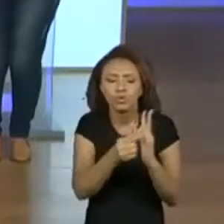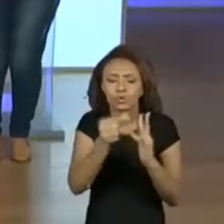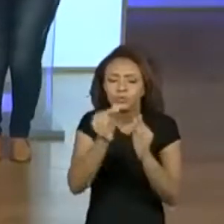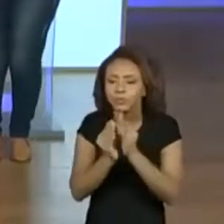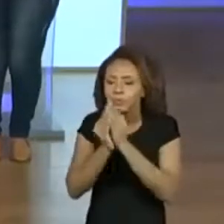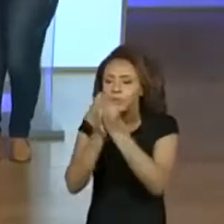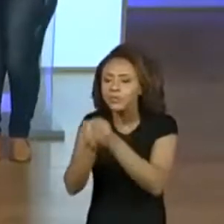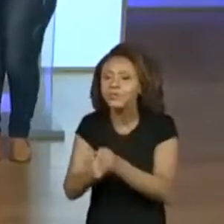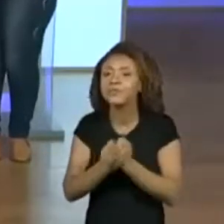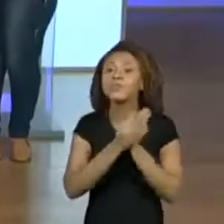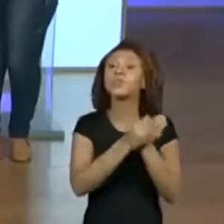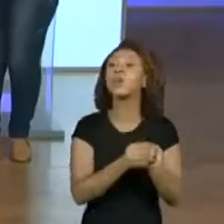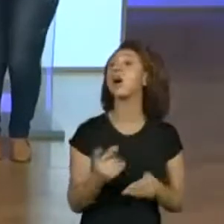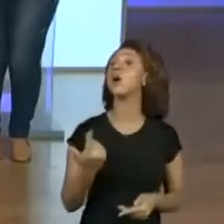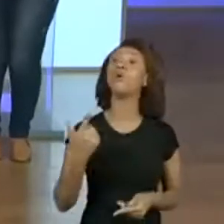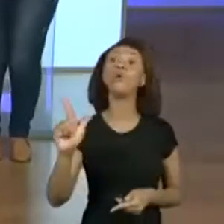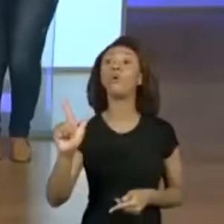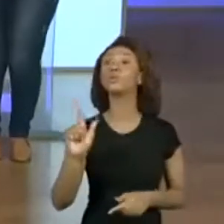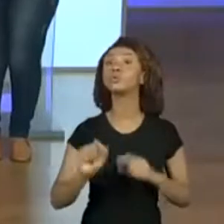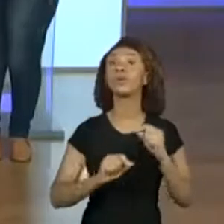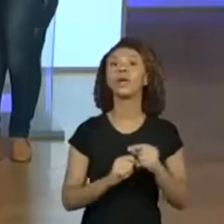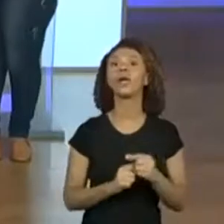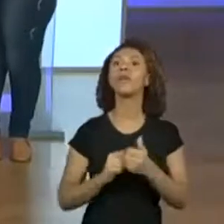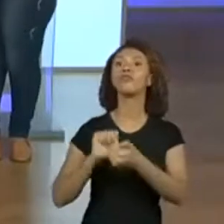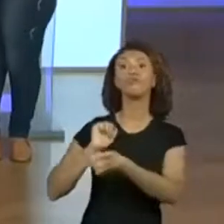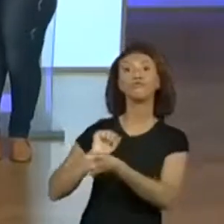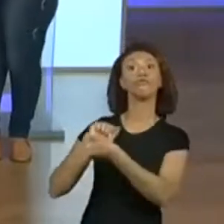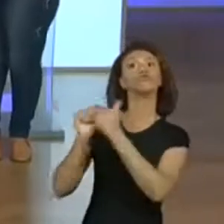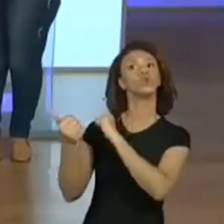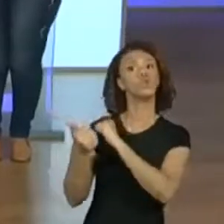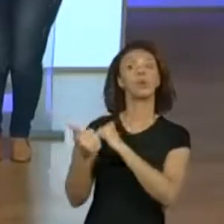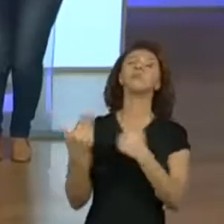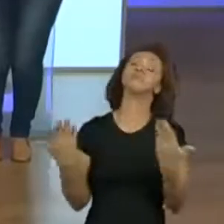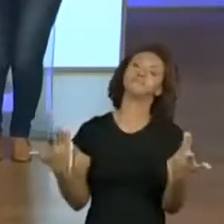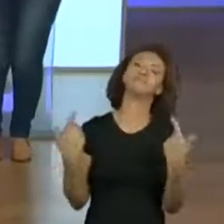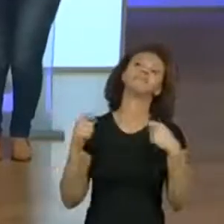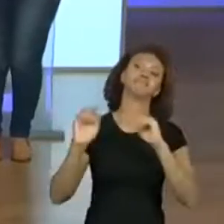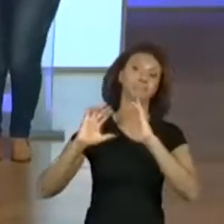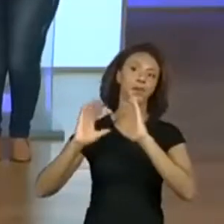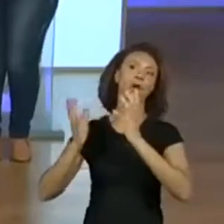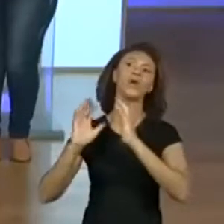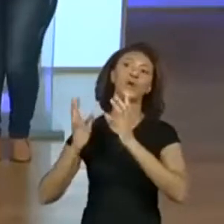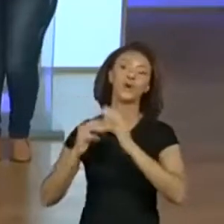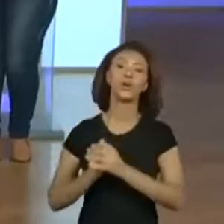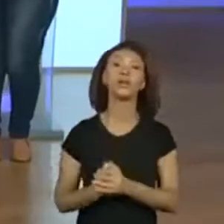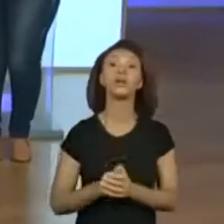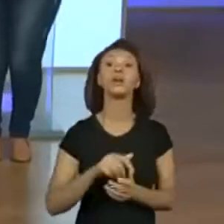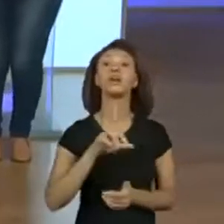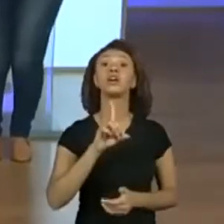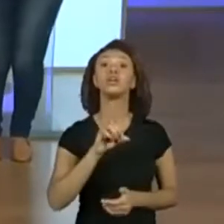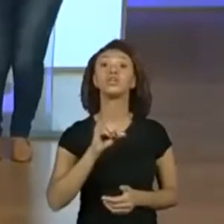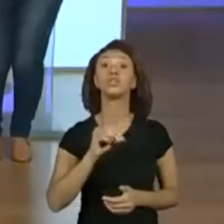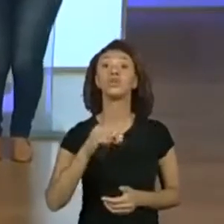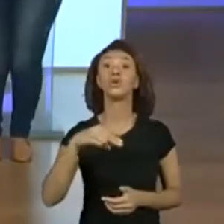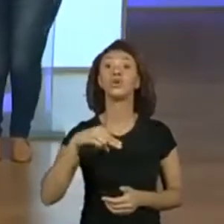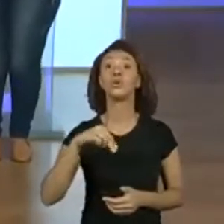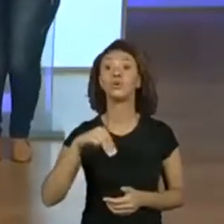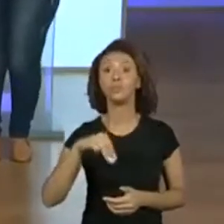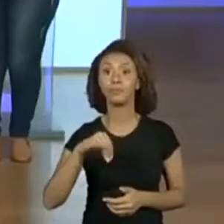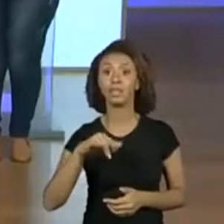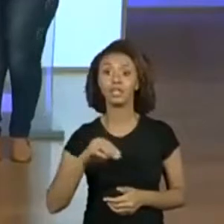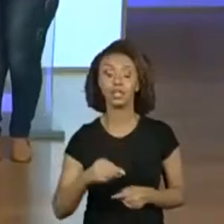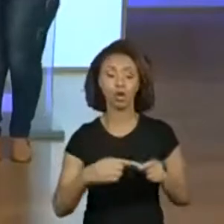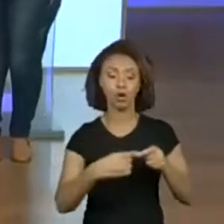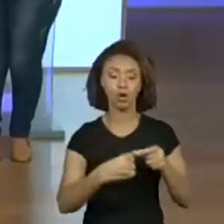as mãos. Qual mais, professora Vivi? Estão falando que jogar futebol é... A bola. Usa bola. O dominó, precisa do dominó.